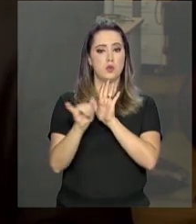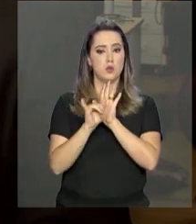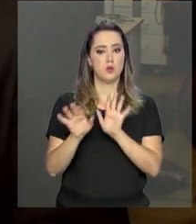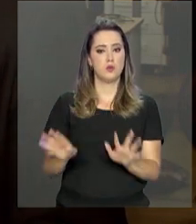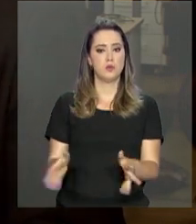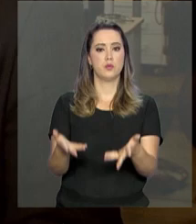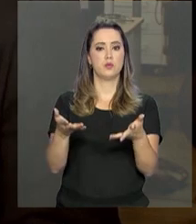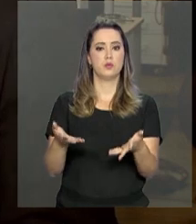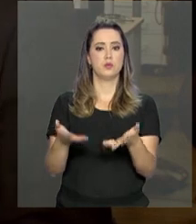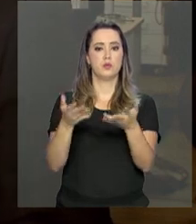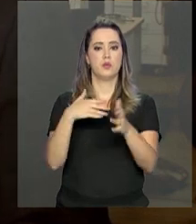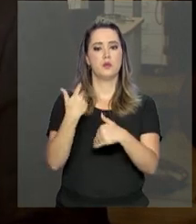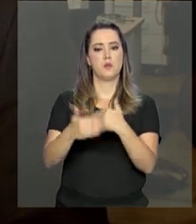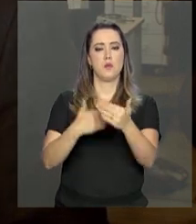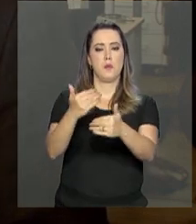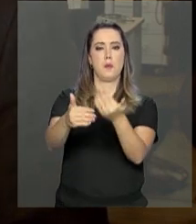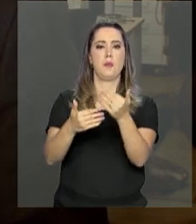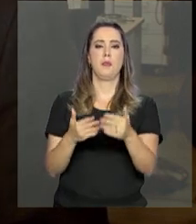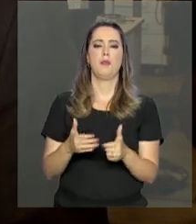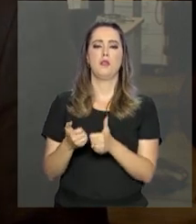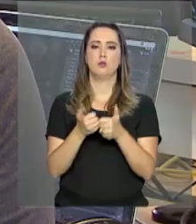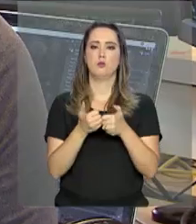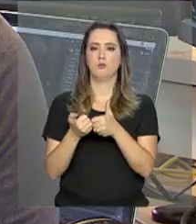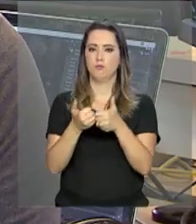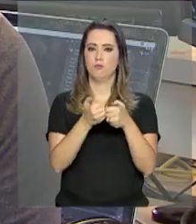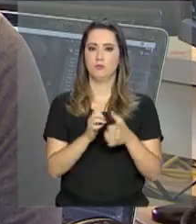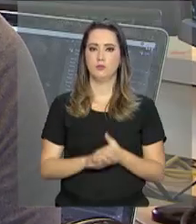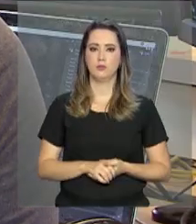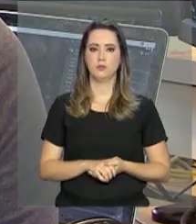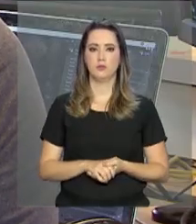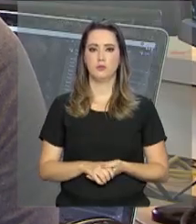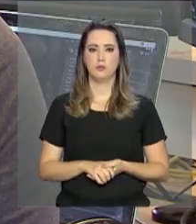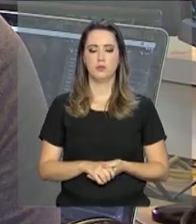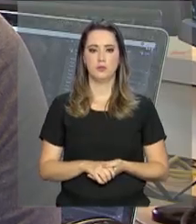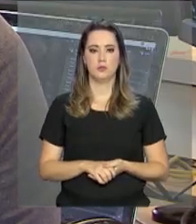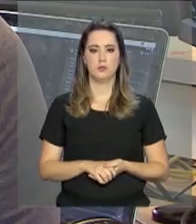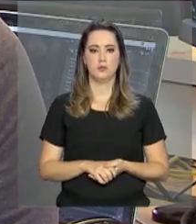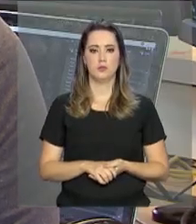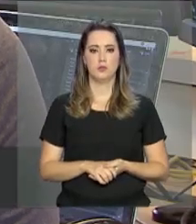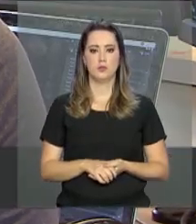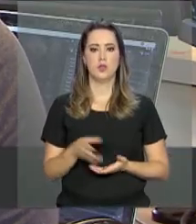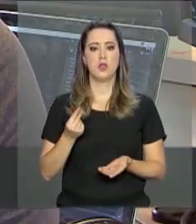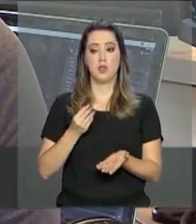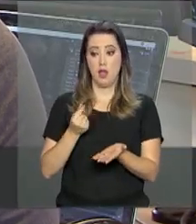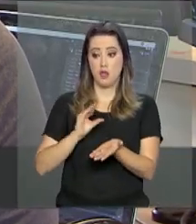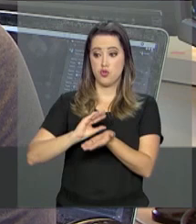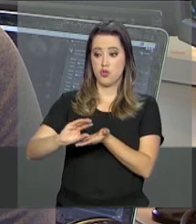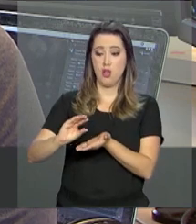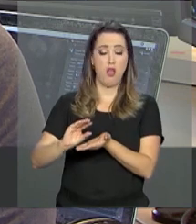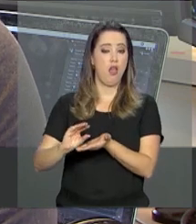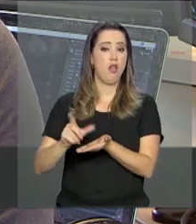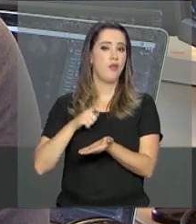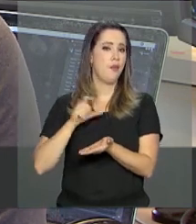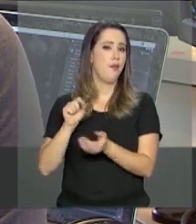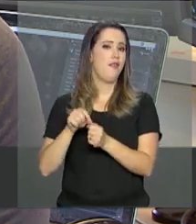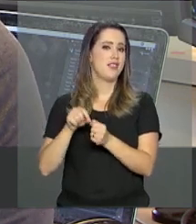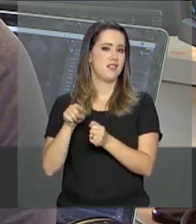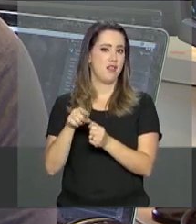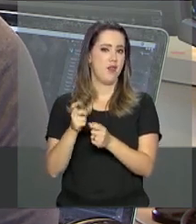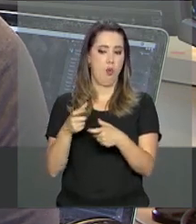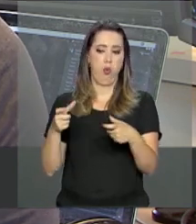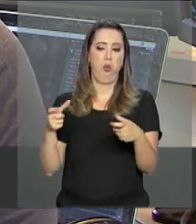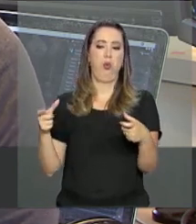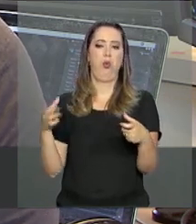de incentivo ao desenvolvimento de games. A gente tem dinheiro, capital, recursos para desenvolver esses jogos. muito grandes.